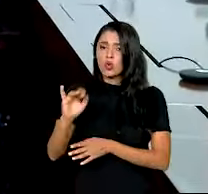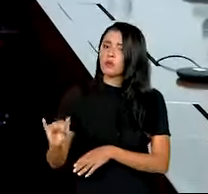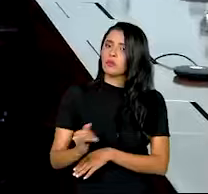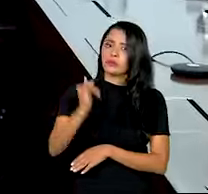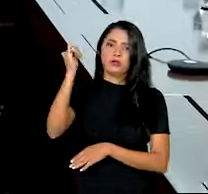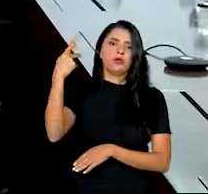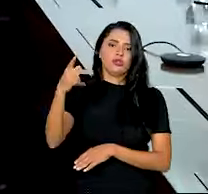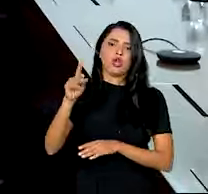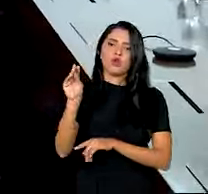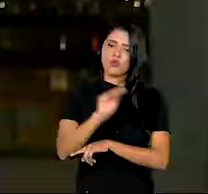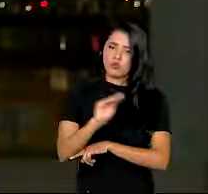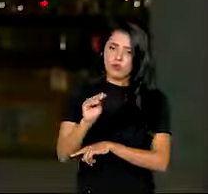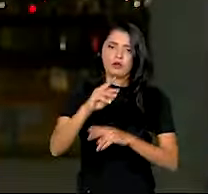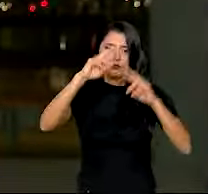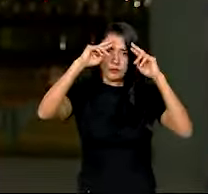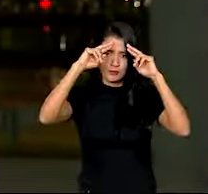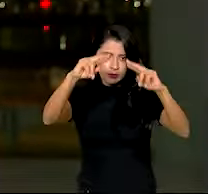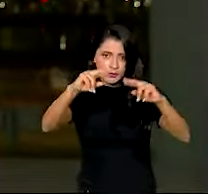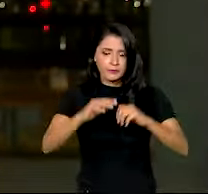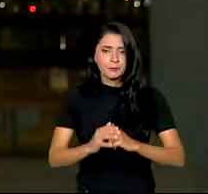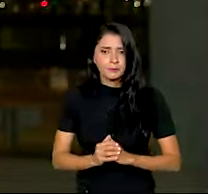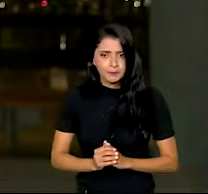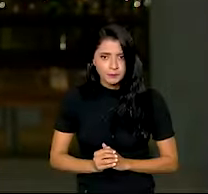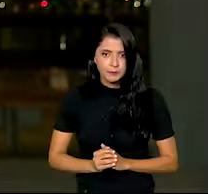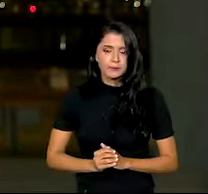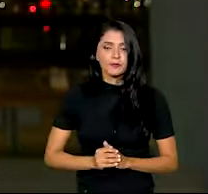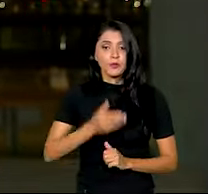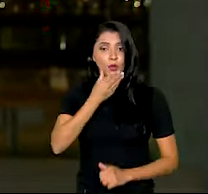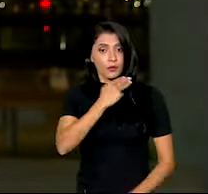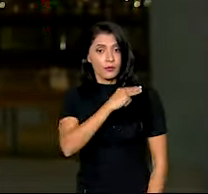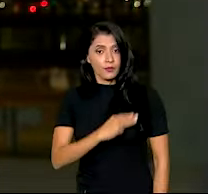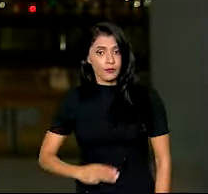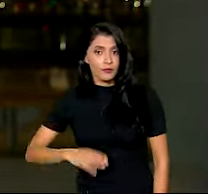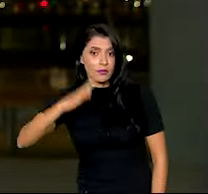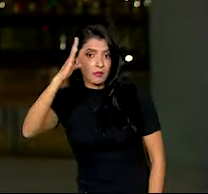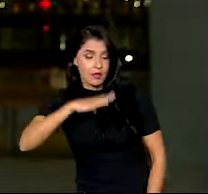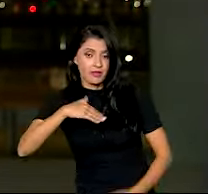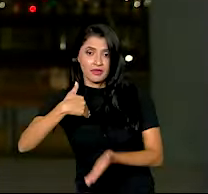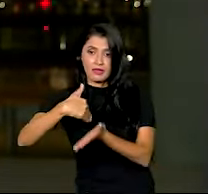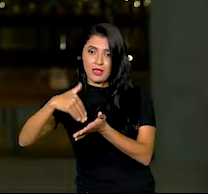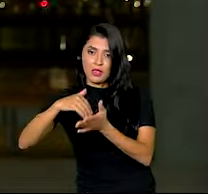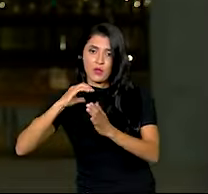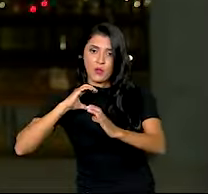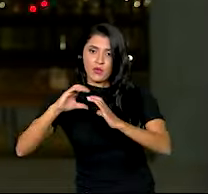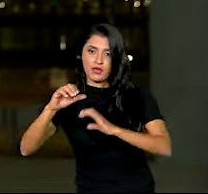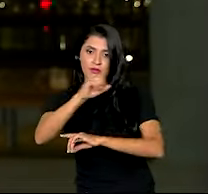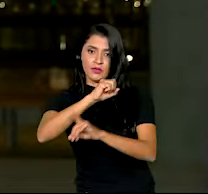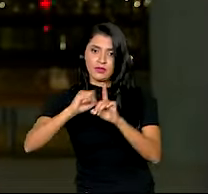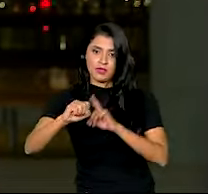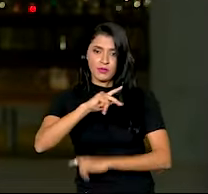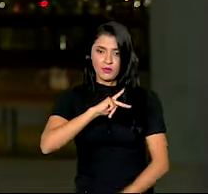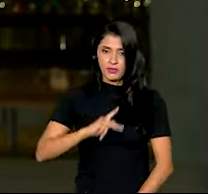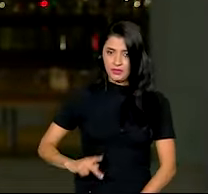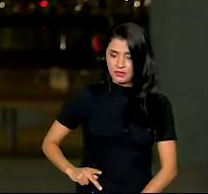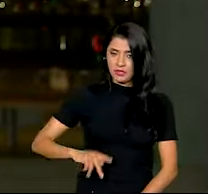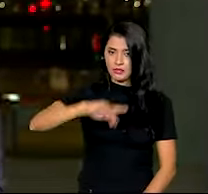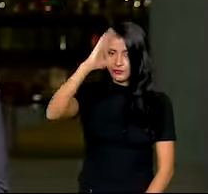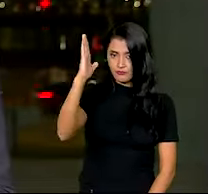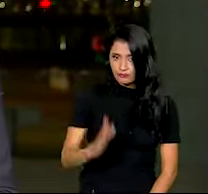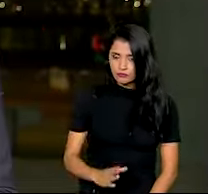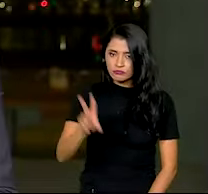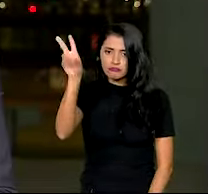cuidado e o respeito. O ministro Paulo Pimenta, da Secretaria de Comunicação Social da Presidência da República, lembrou que